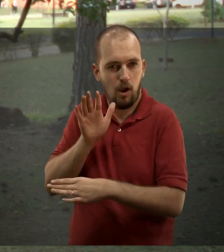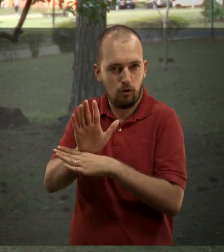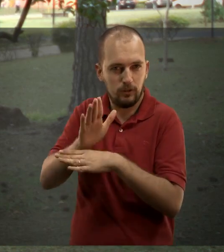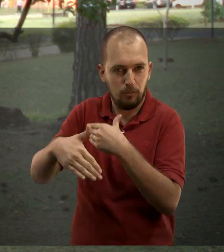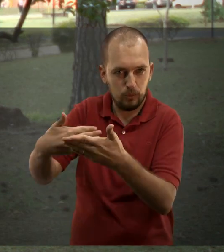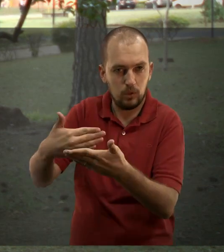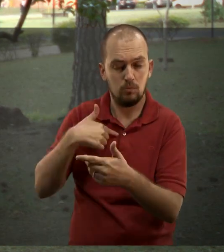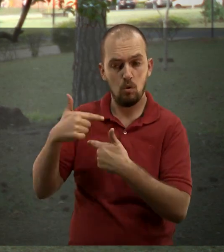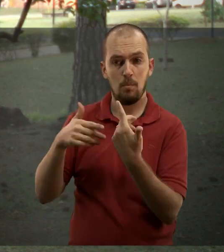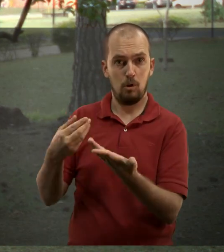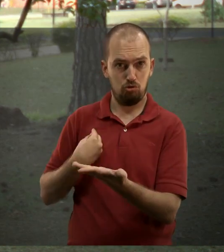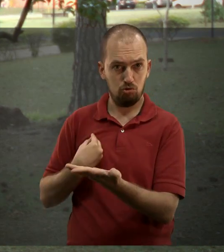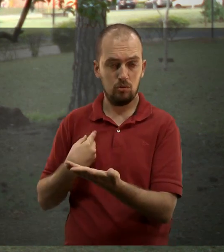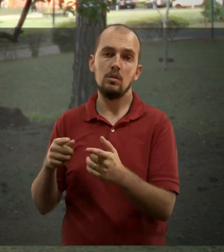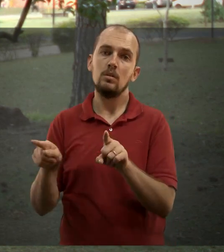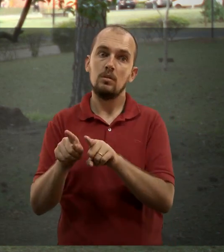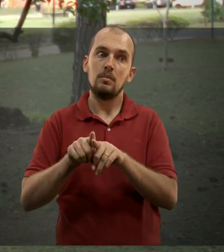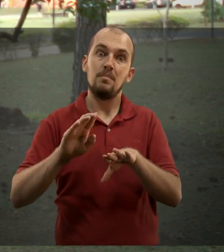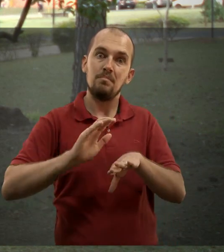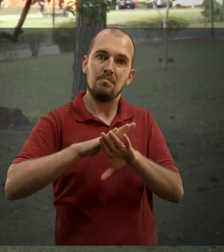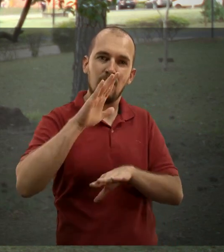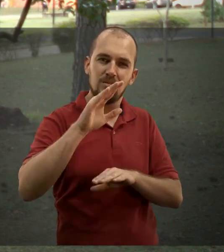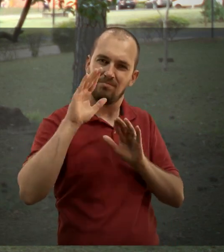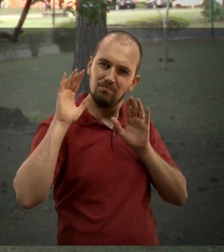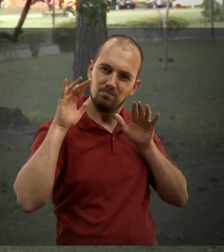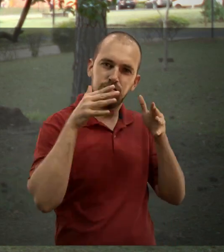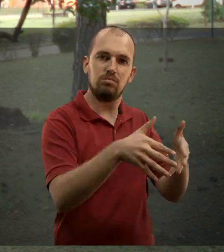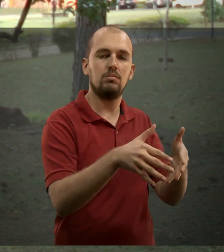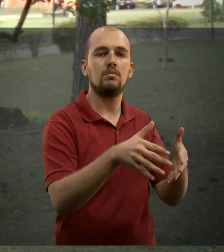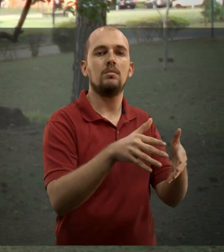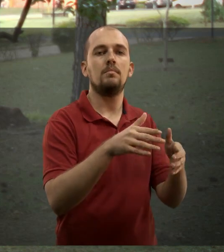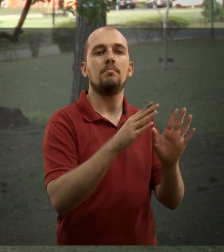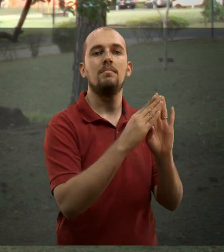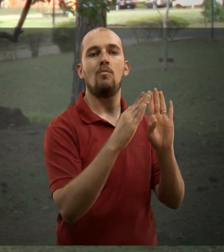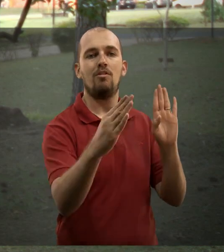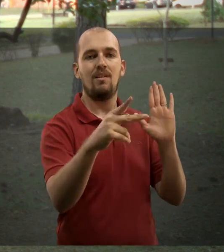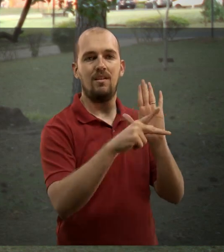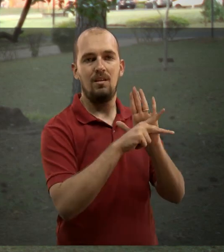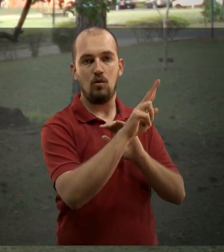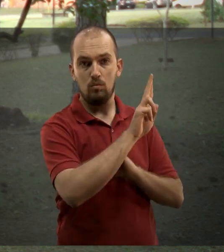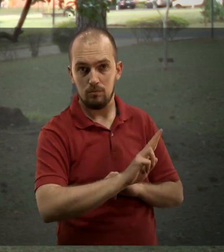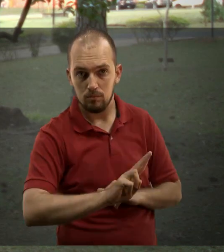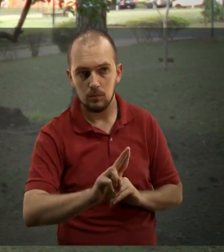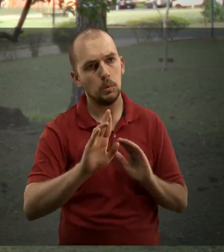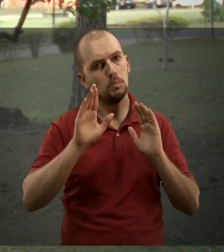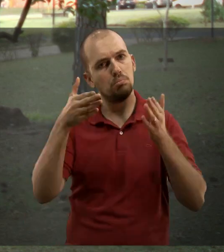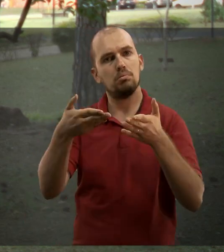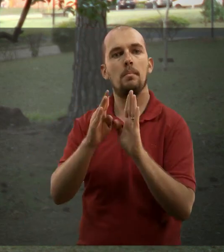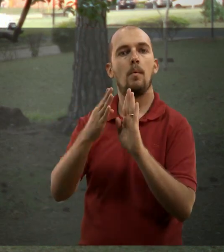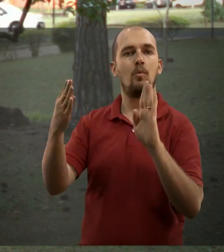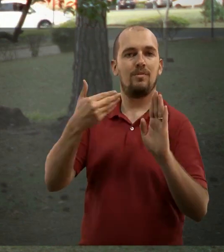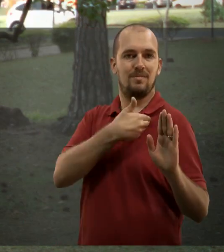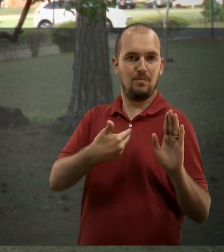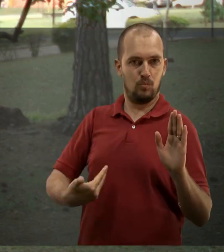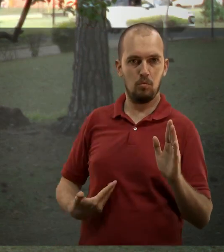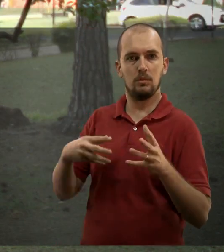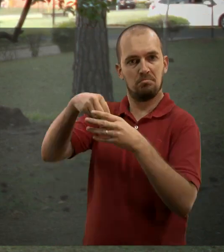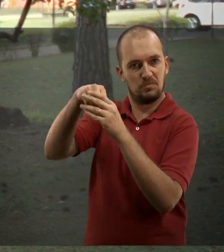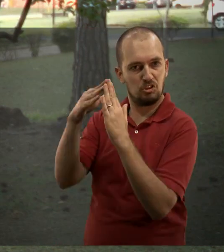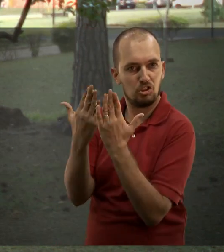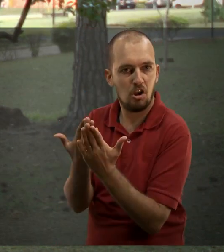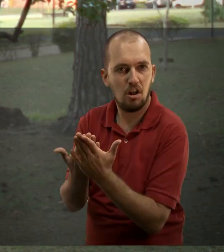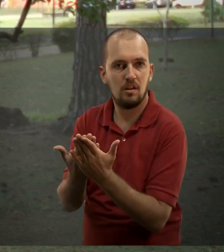e tem esse mercado de trabalho, mas o mais tradicional é as bibliotecas, trabalhar em bibliotecas universitárias, bibliotecas públicas,